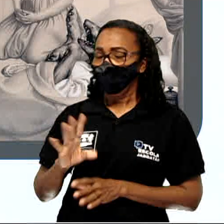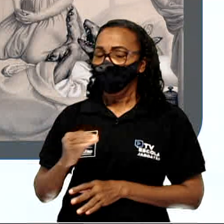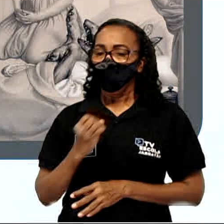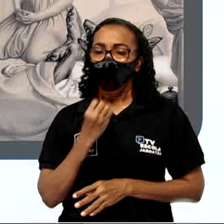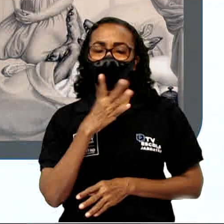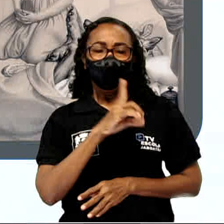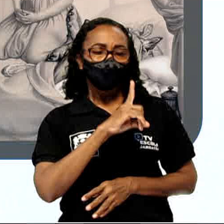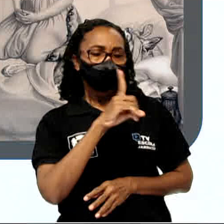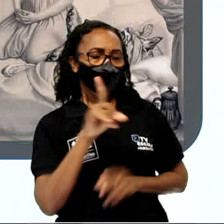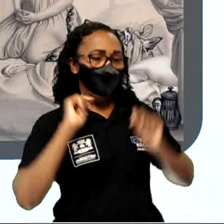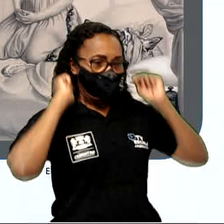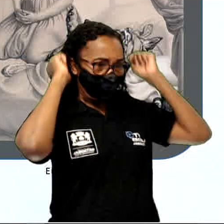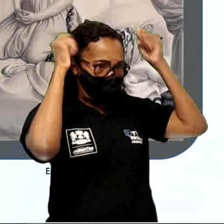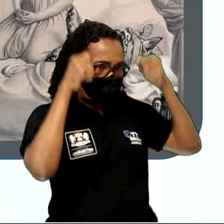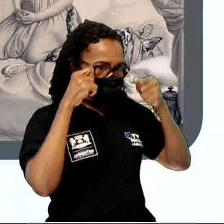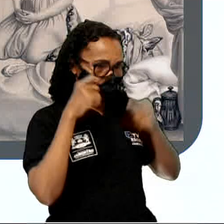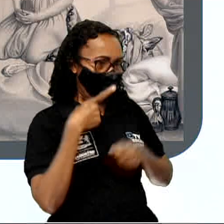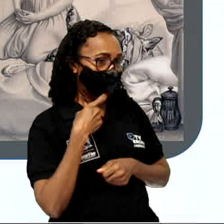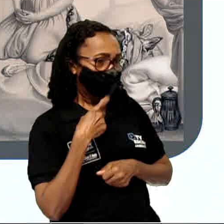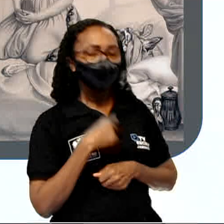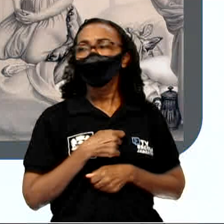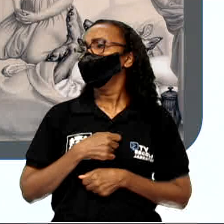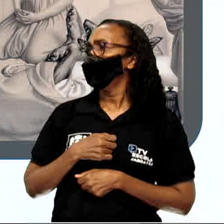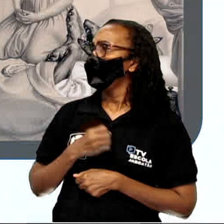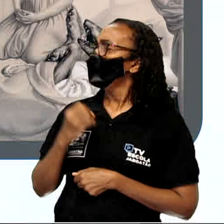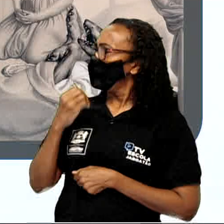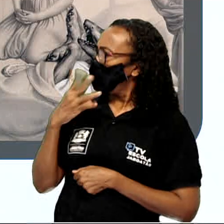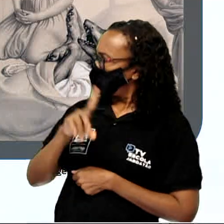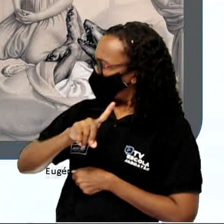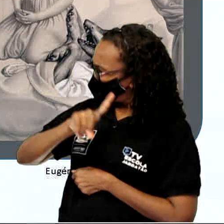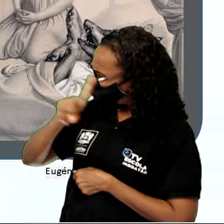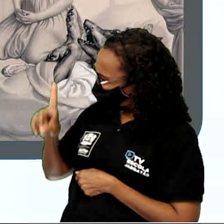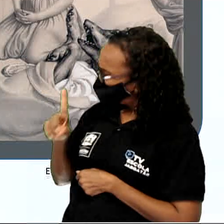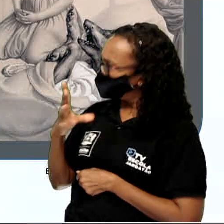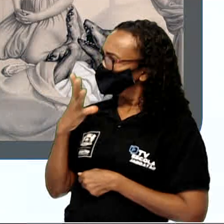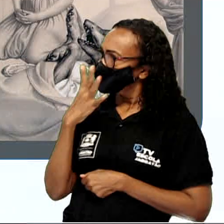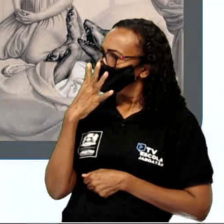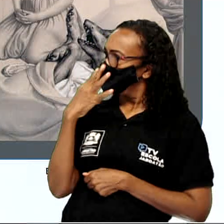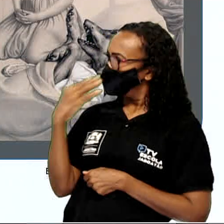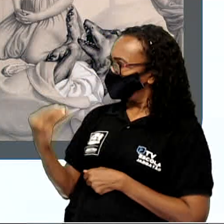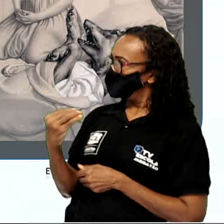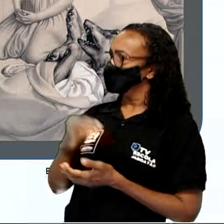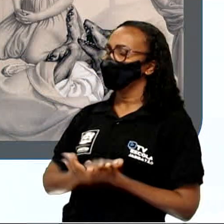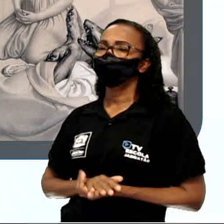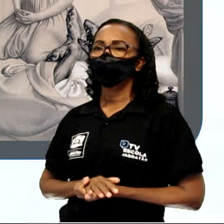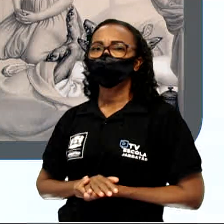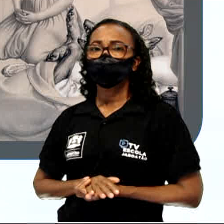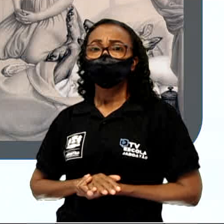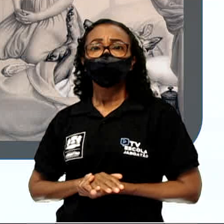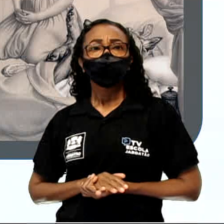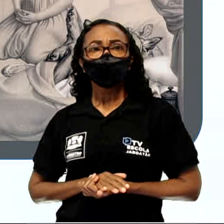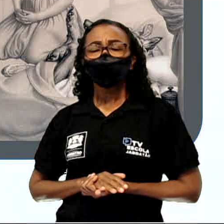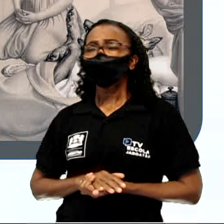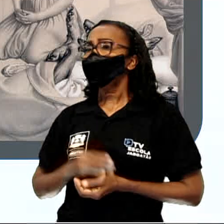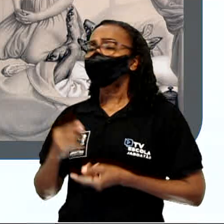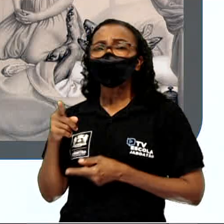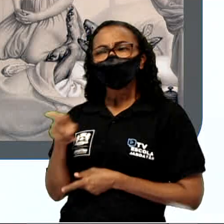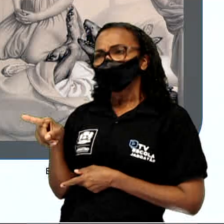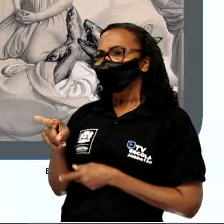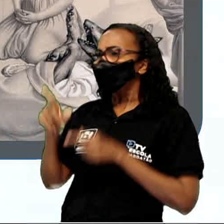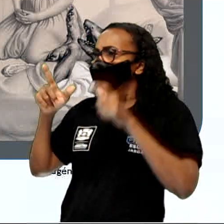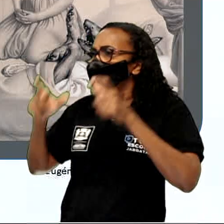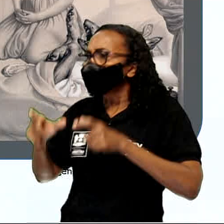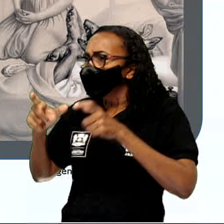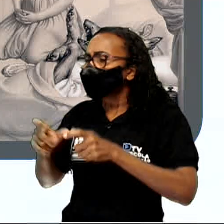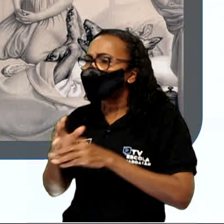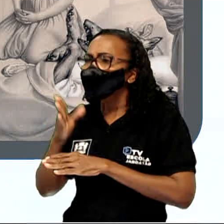Chapeuzinho Vermelho, disse o lobo. Bom dia, senhor lobo, ela respondeu. Onde está indo tão cedo de